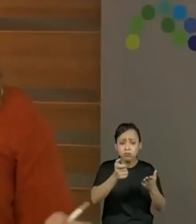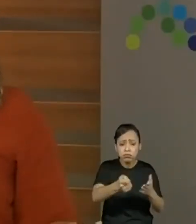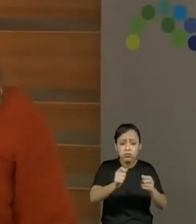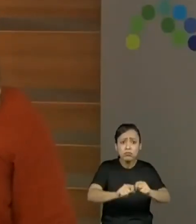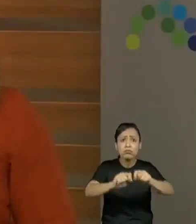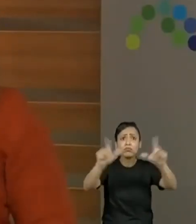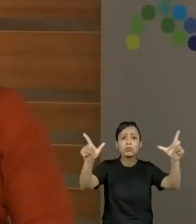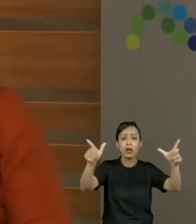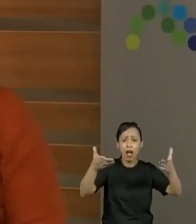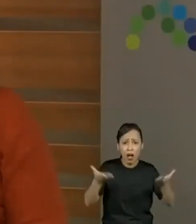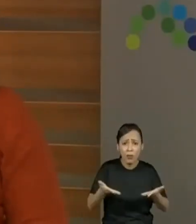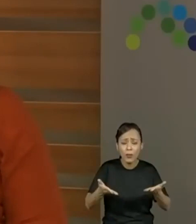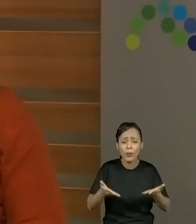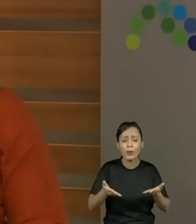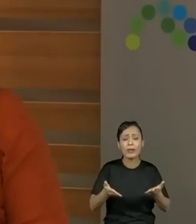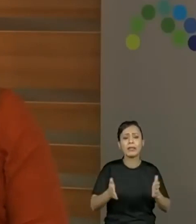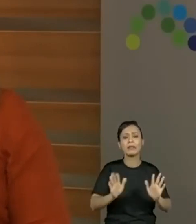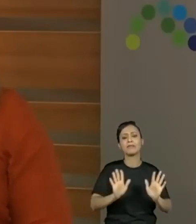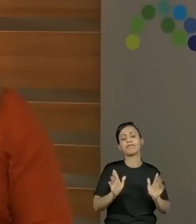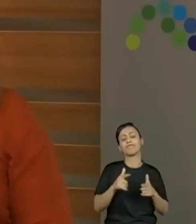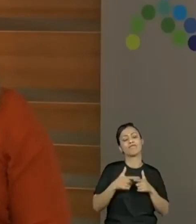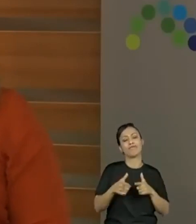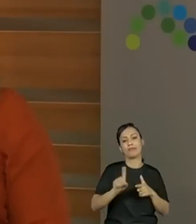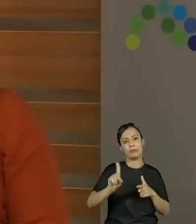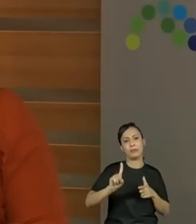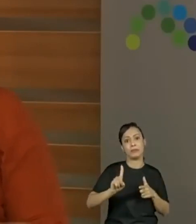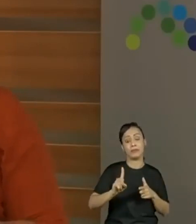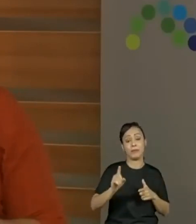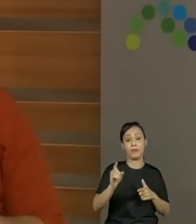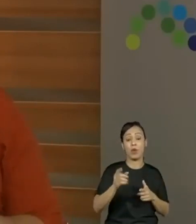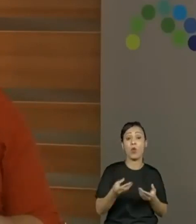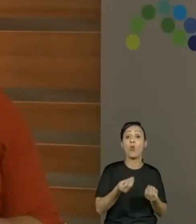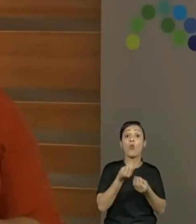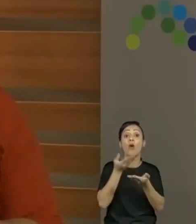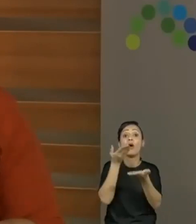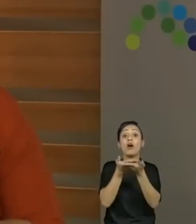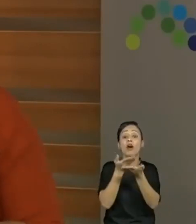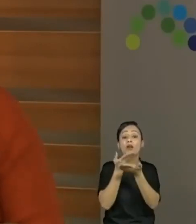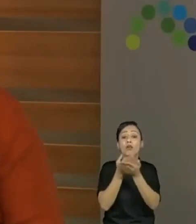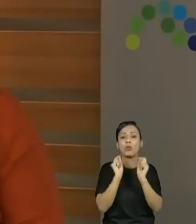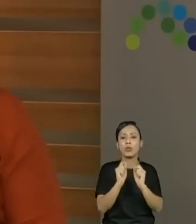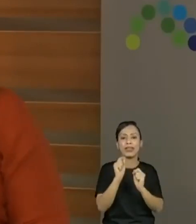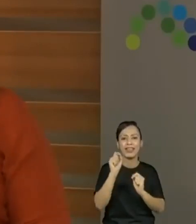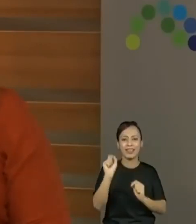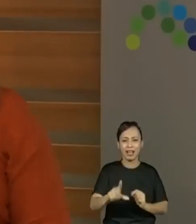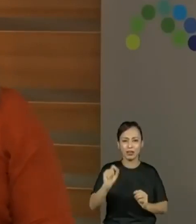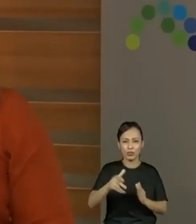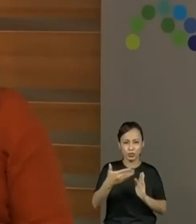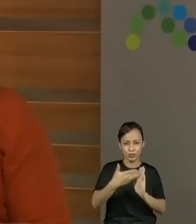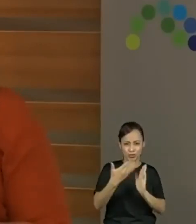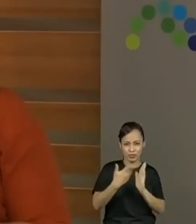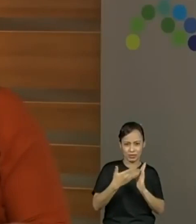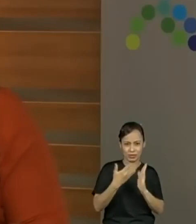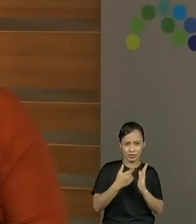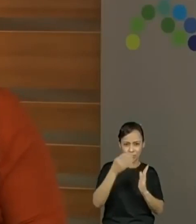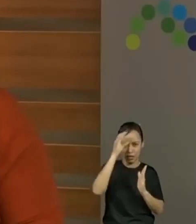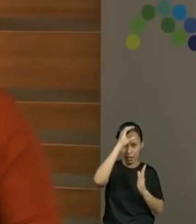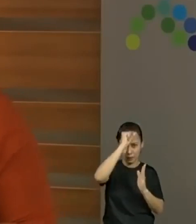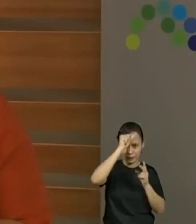chegando agora no finalzinho, pegando os instantes finais da nossa aula, nós estamos trabalhando com o material Aprender Sempre, as aulas 3